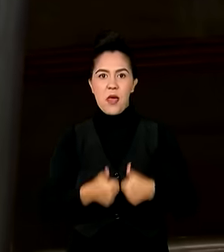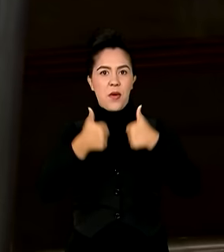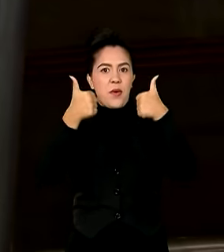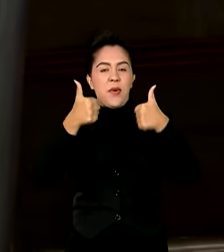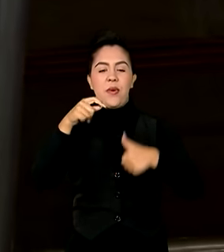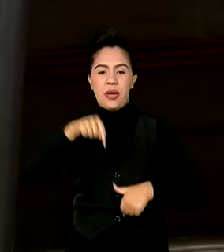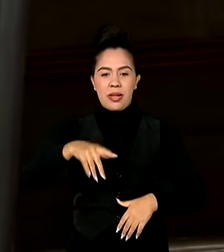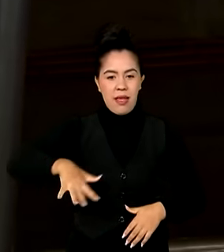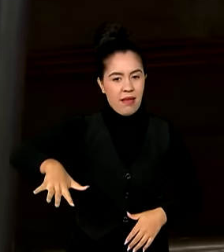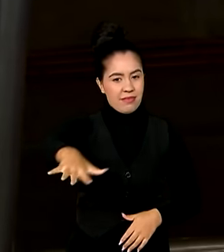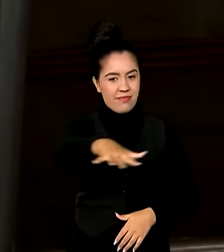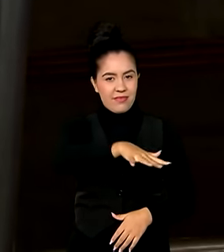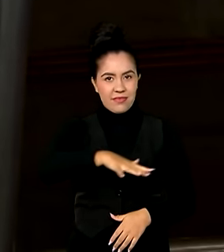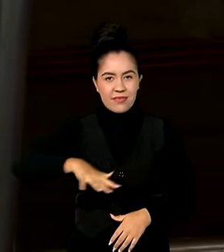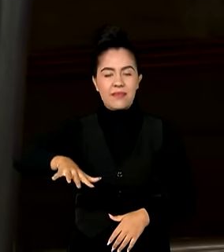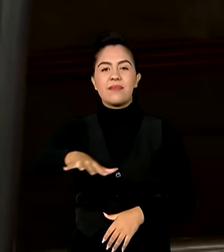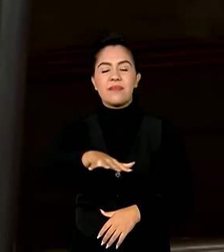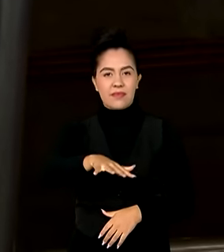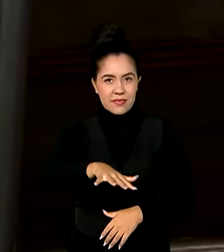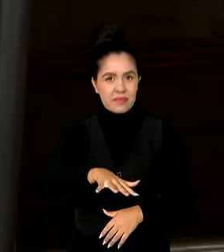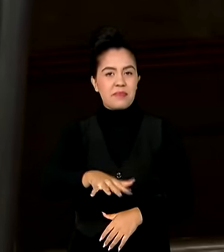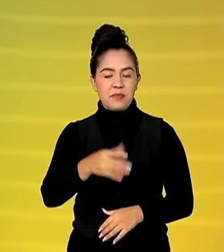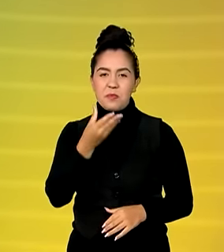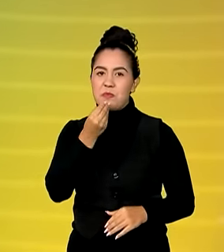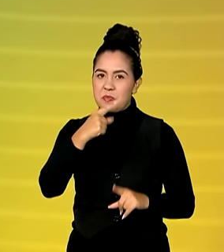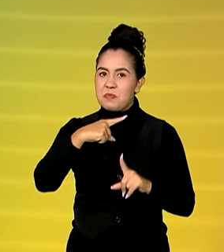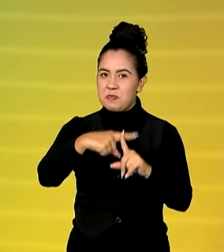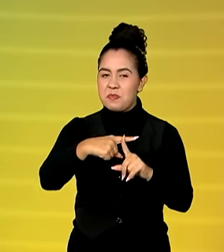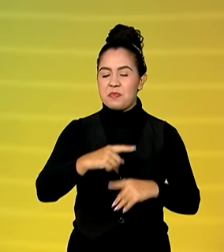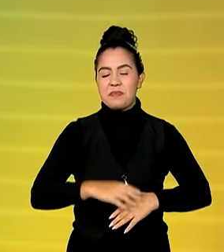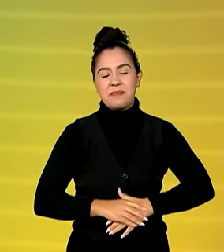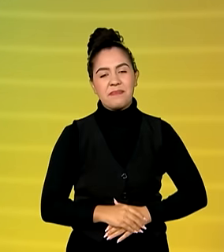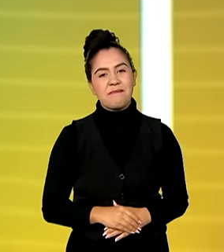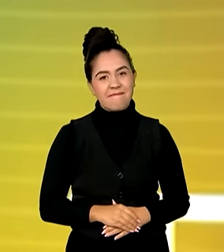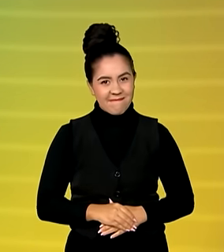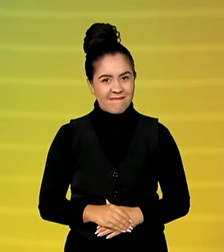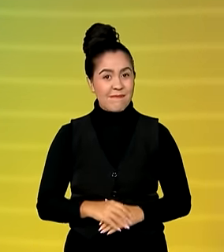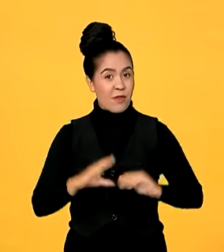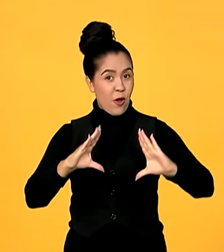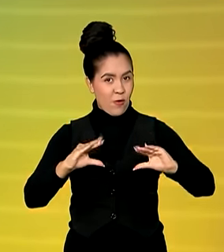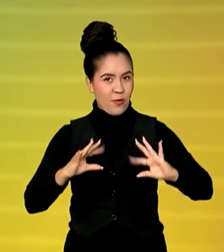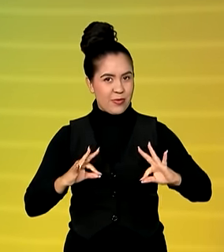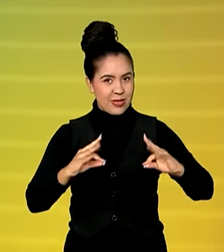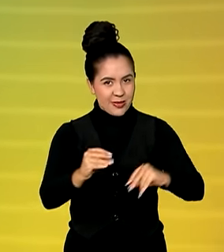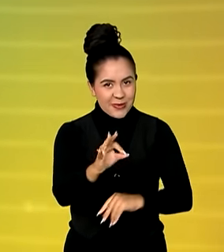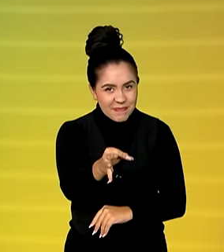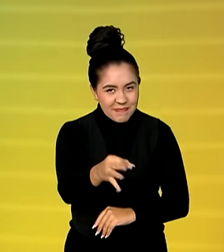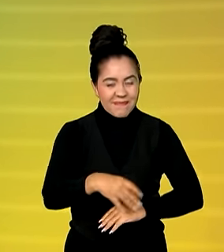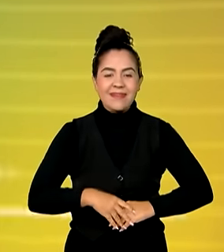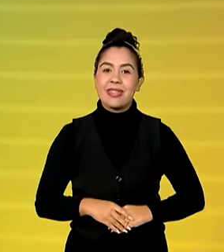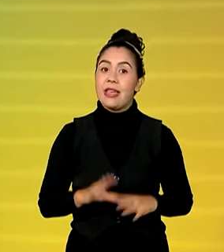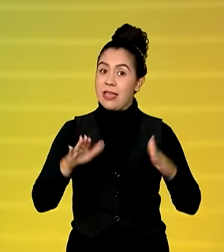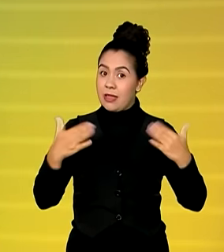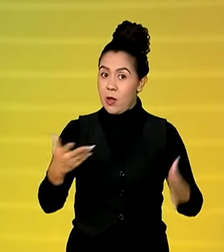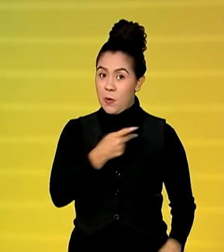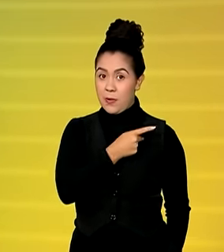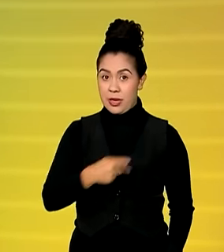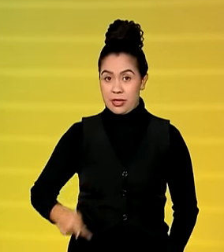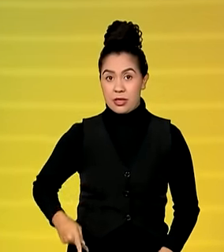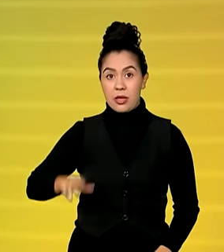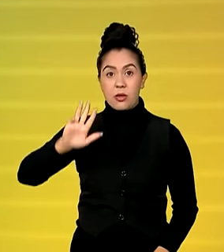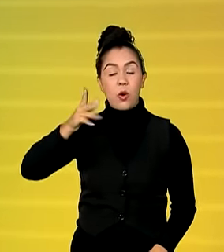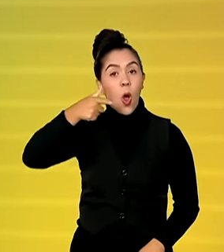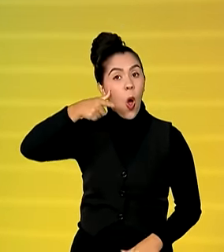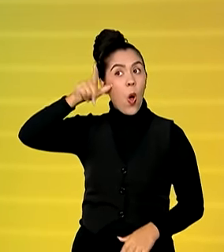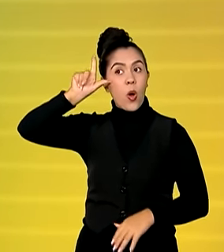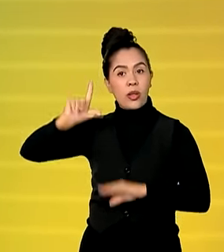na grande rede, aqui. Isso foi uma coisa muito boa. Conforto para todo mundo, né? Olha, o presidente Lula participou ontem à